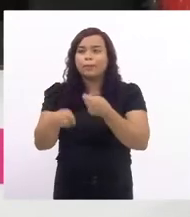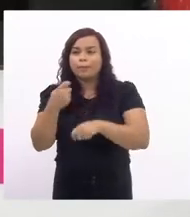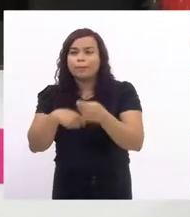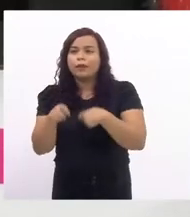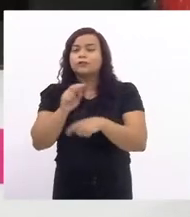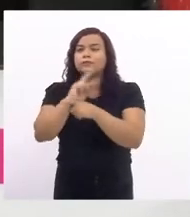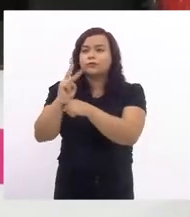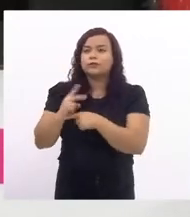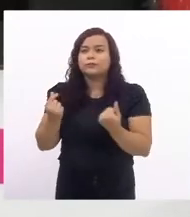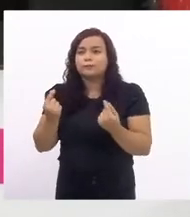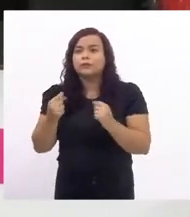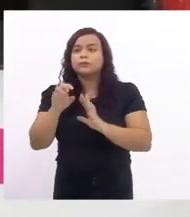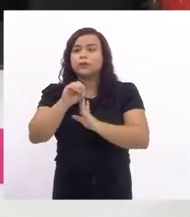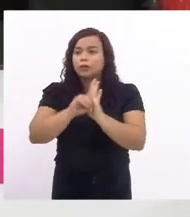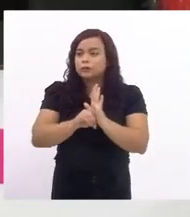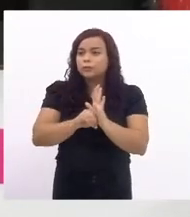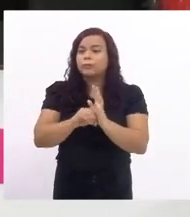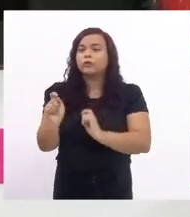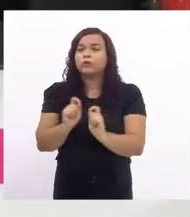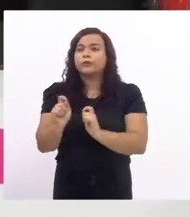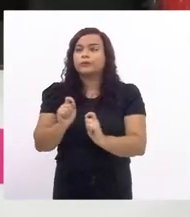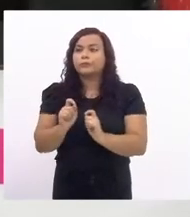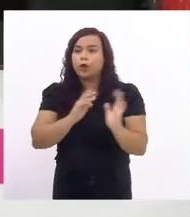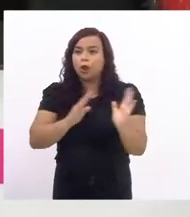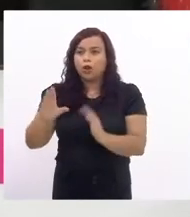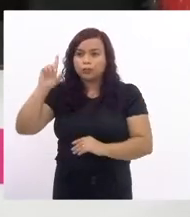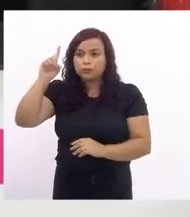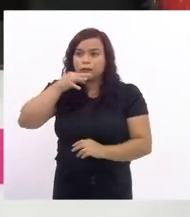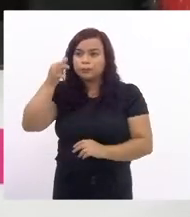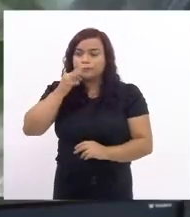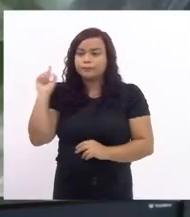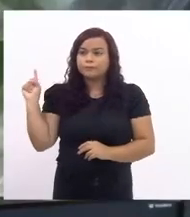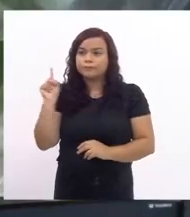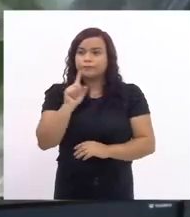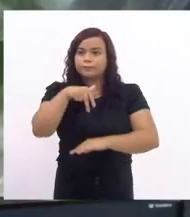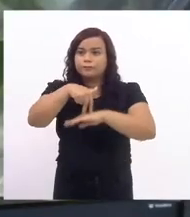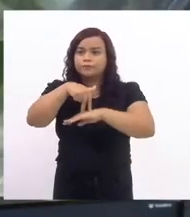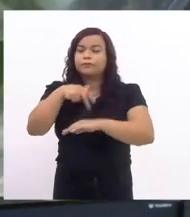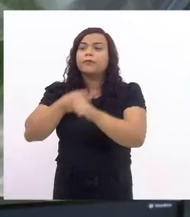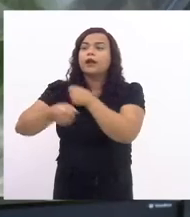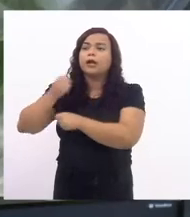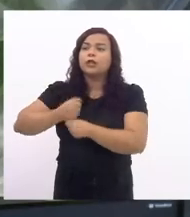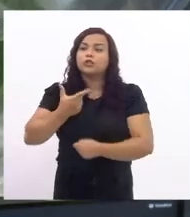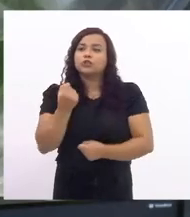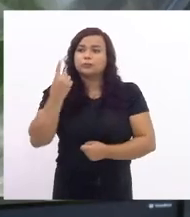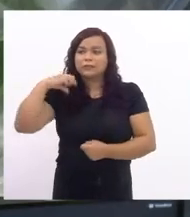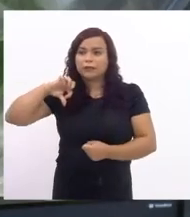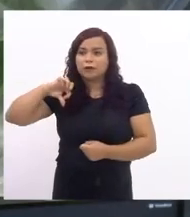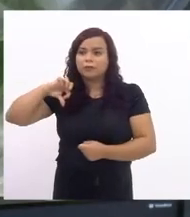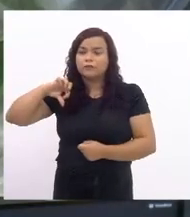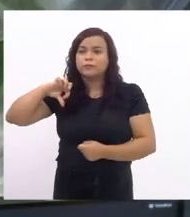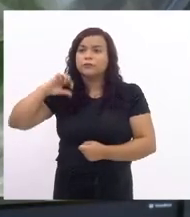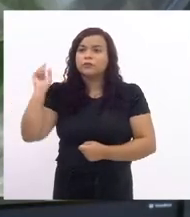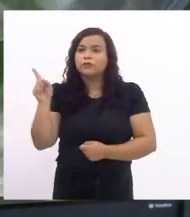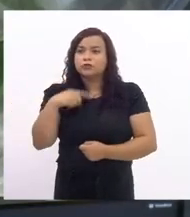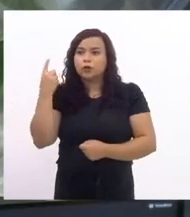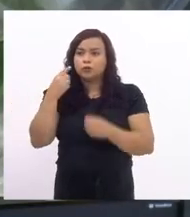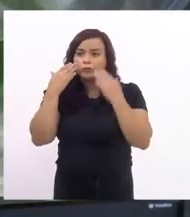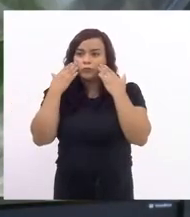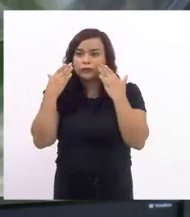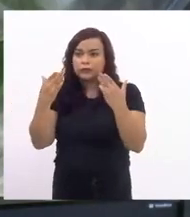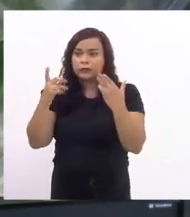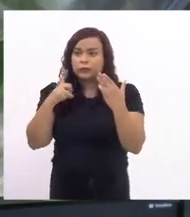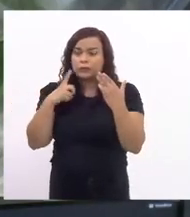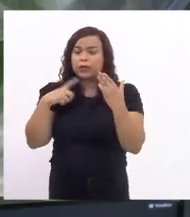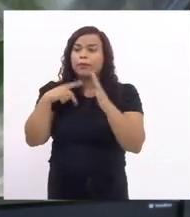controle pela ordem presidente no ano de 2019 nós apresentamos